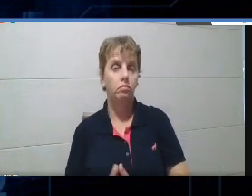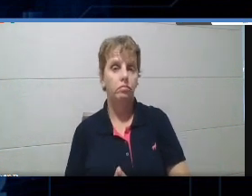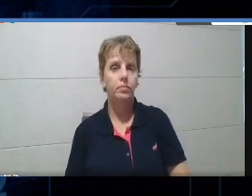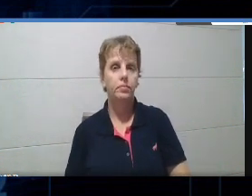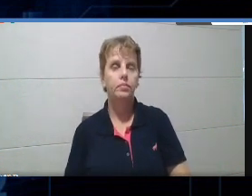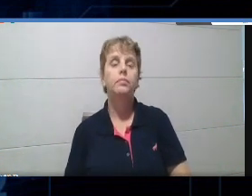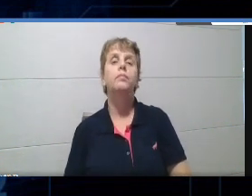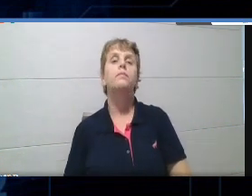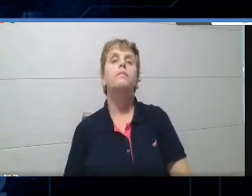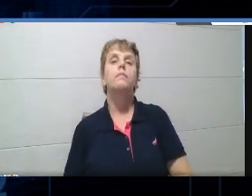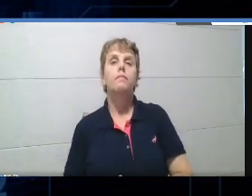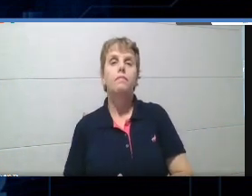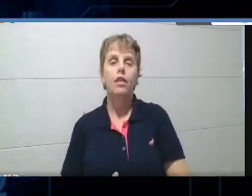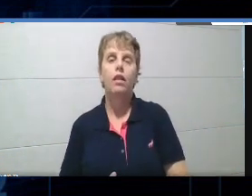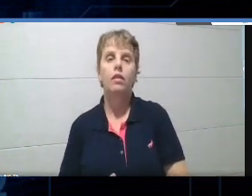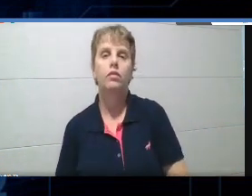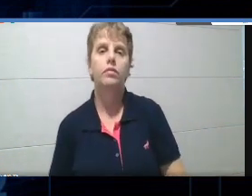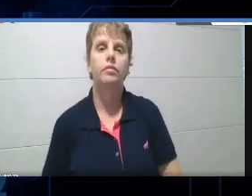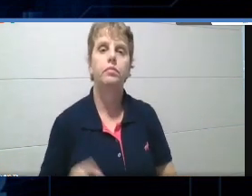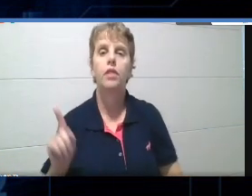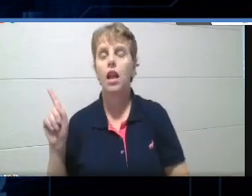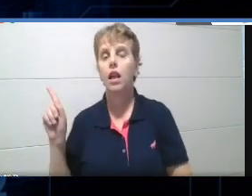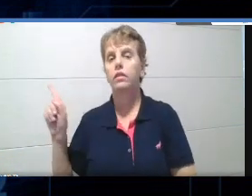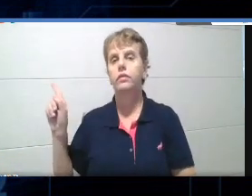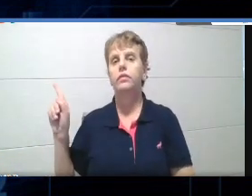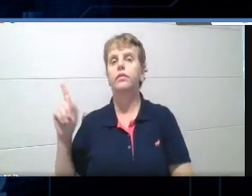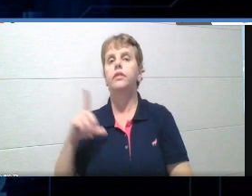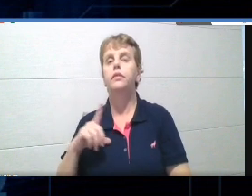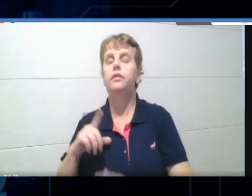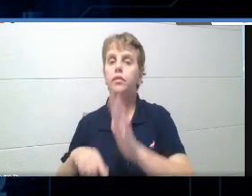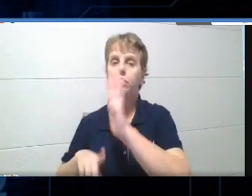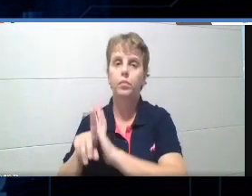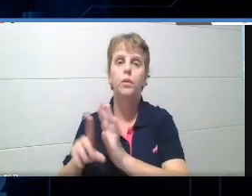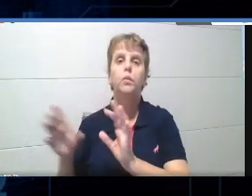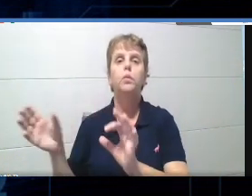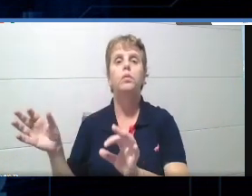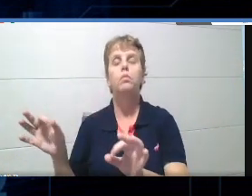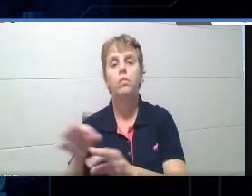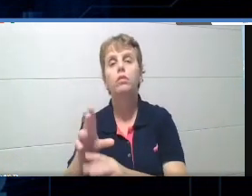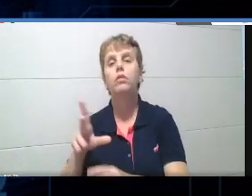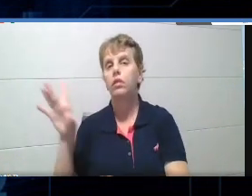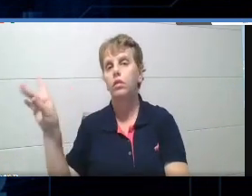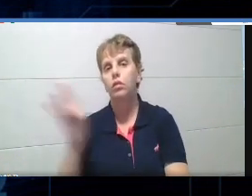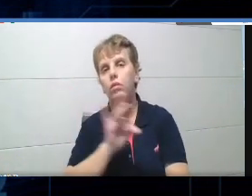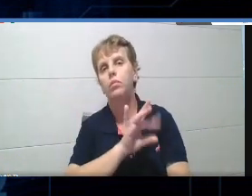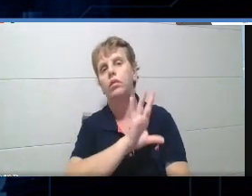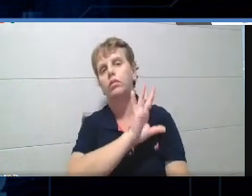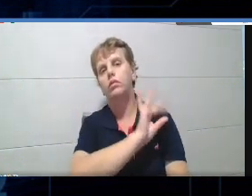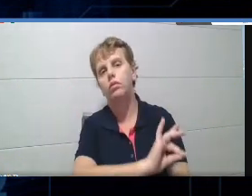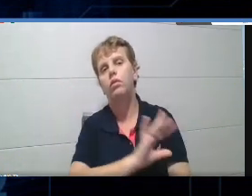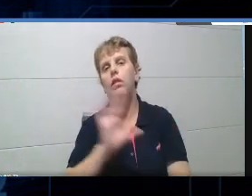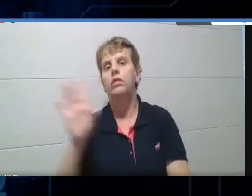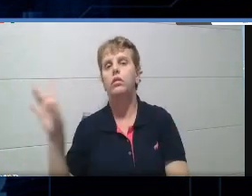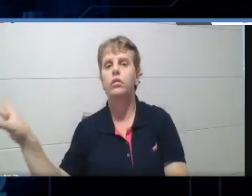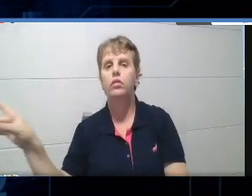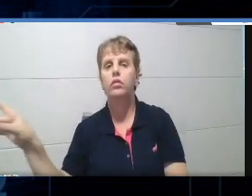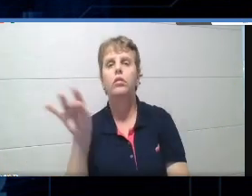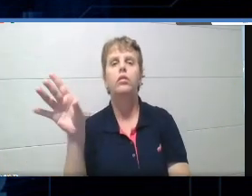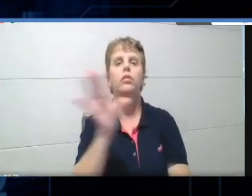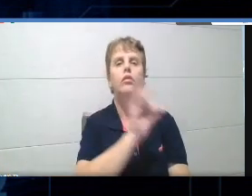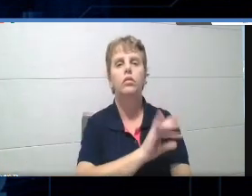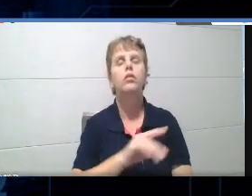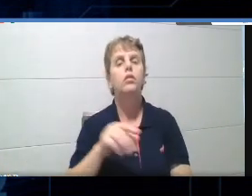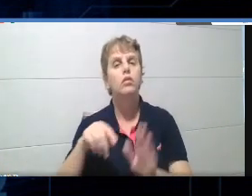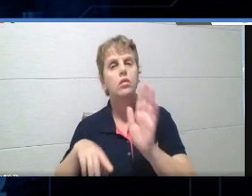aqui, você pode estar pegando questões prontas, obviamente, né? Copiar, colar, enfim. Você vai estar escolhendo a resposta